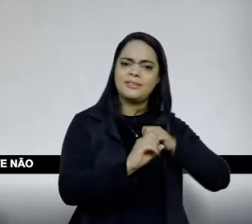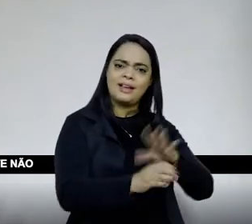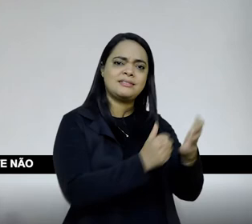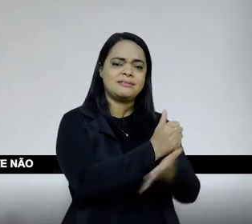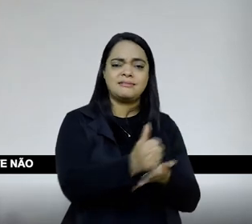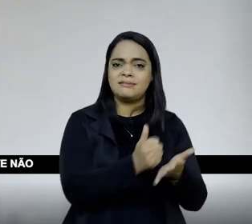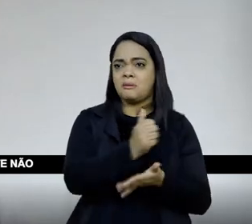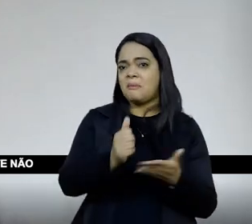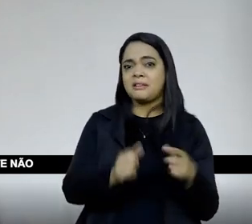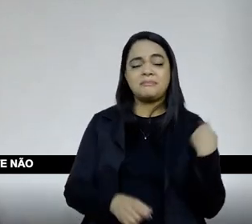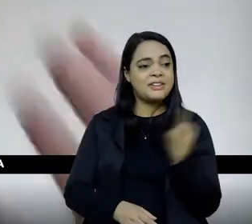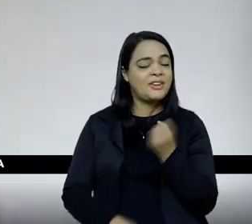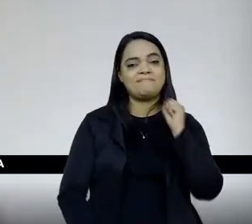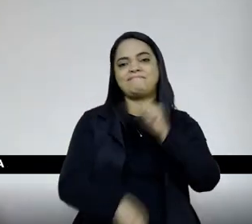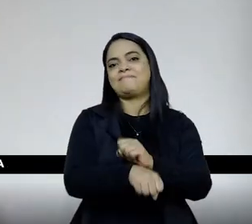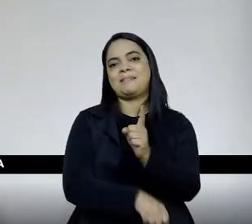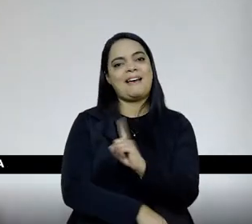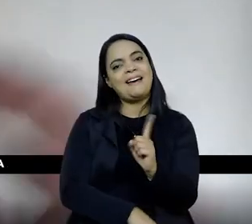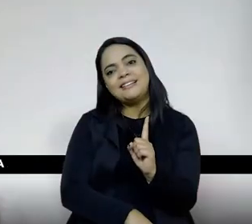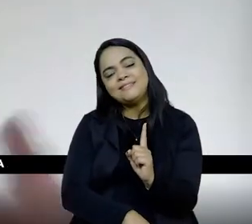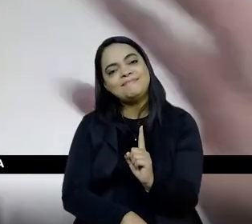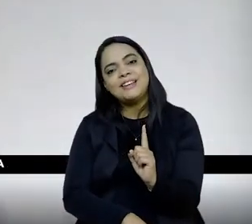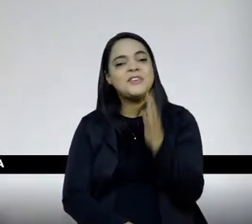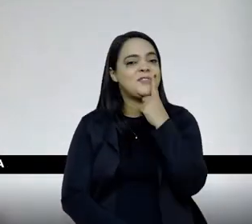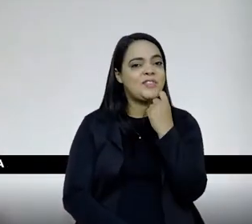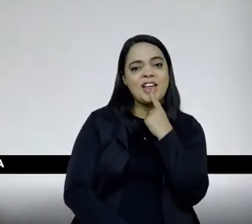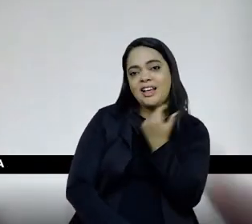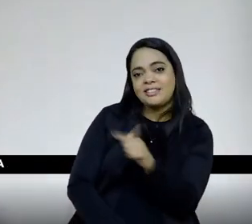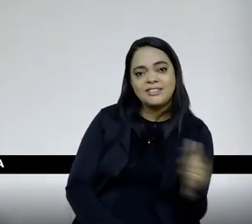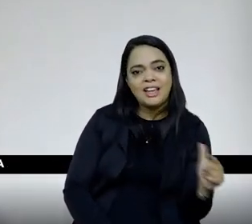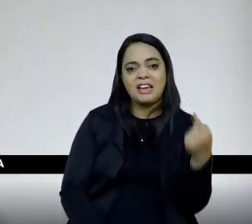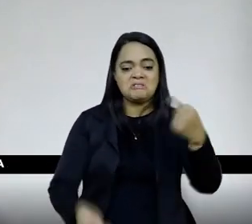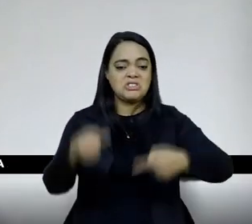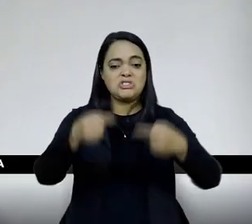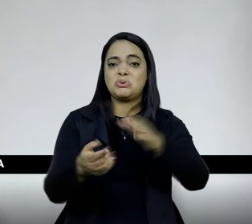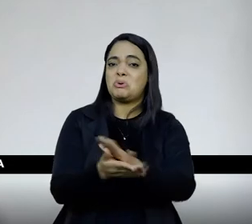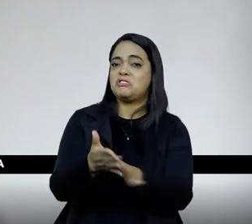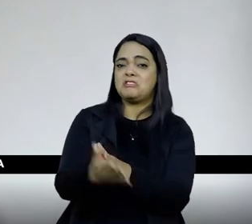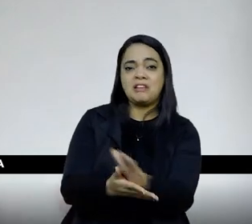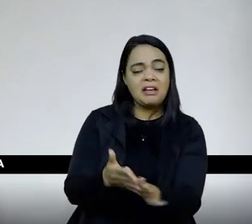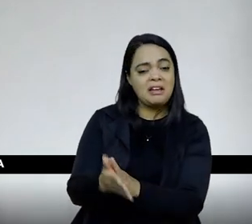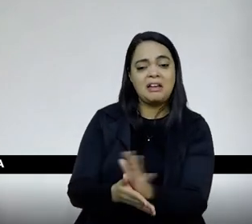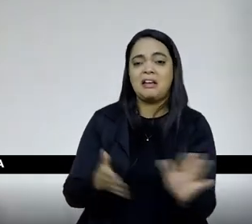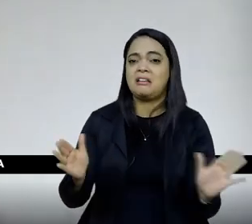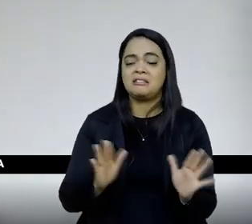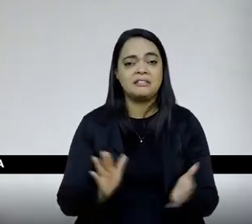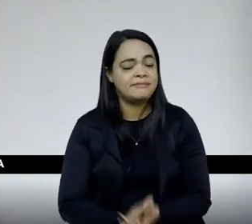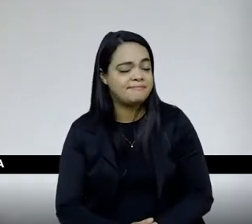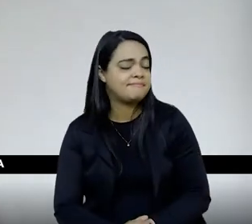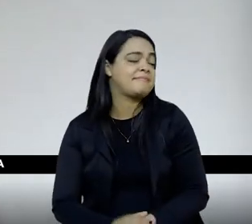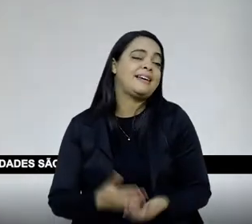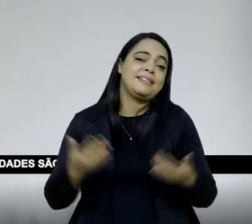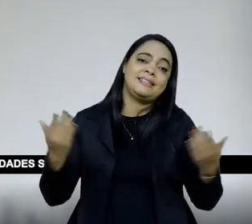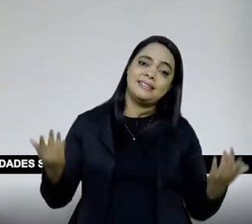mas a gente não para, a gente não tem feriado, não faz nenhum debatezinho sobre isso, quando muito faz um debatezinho, mas esse é um tipo de